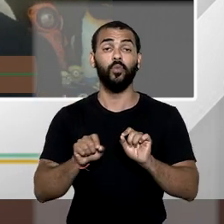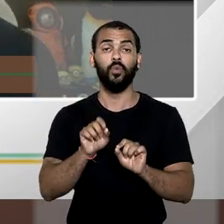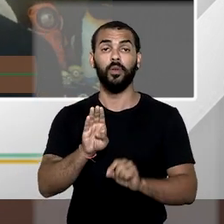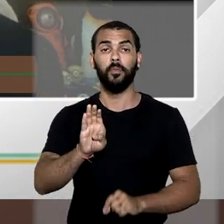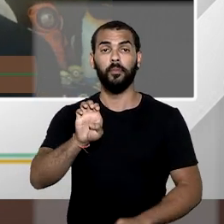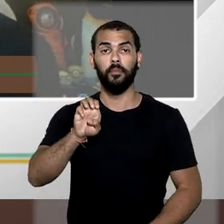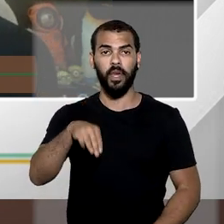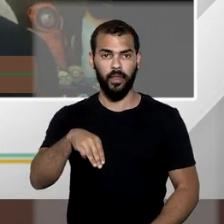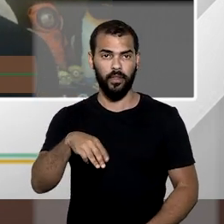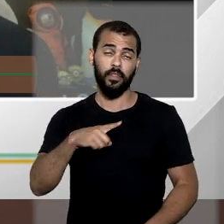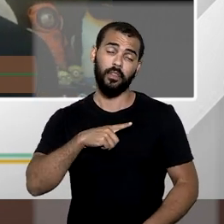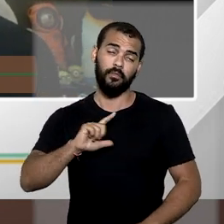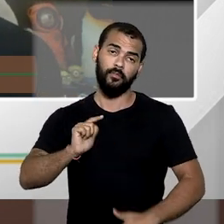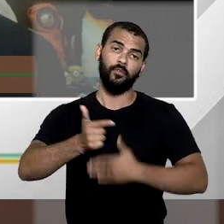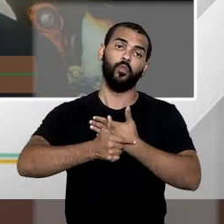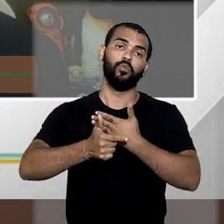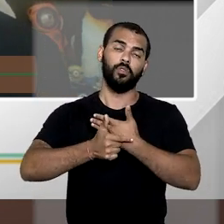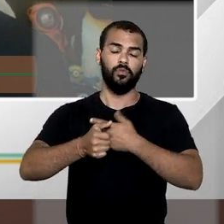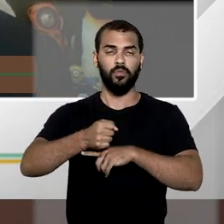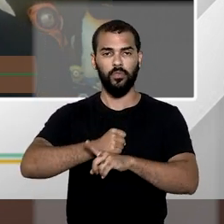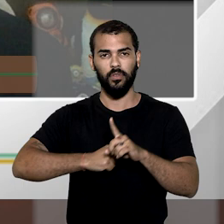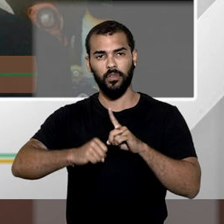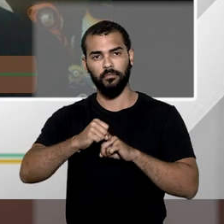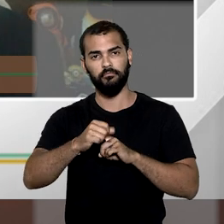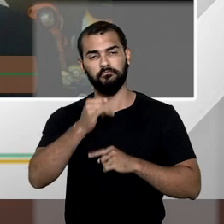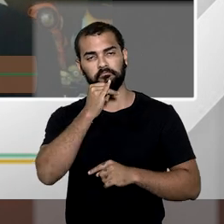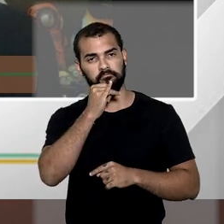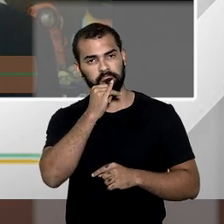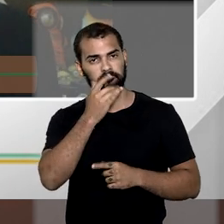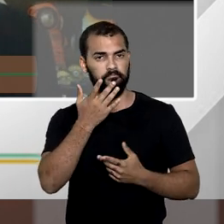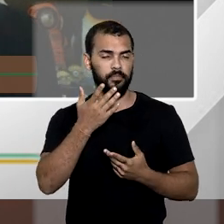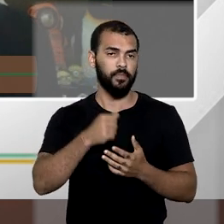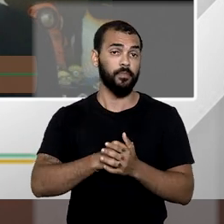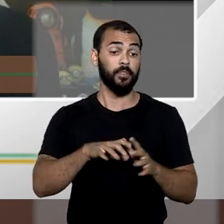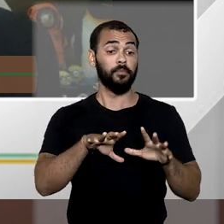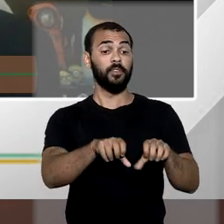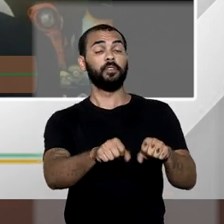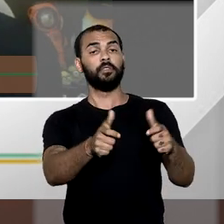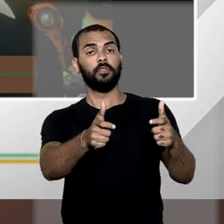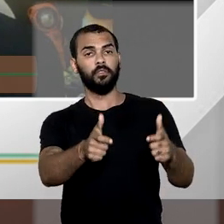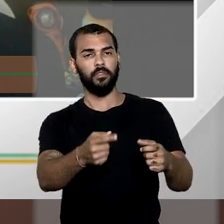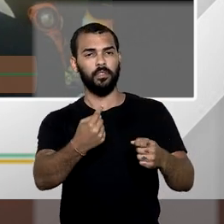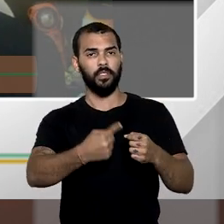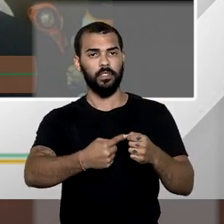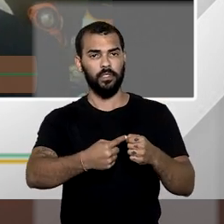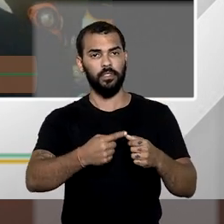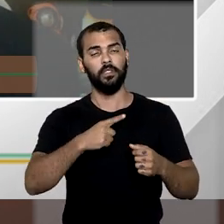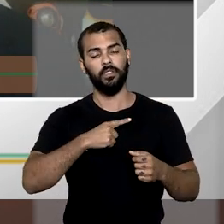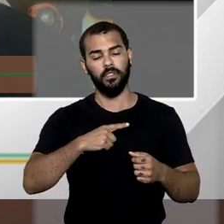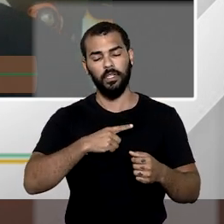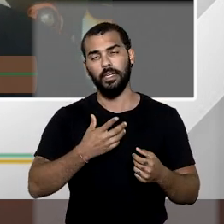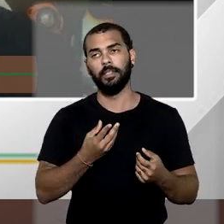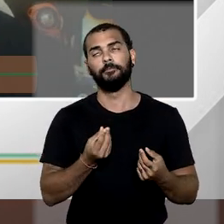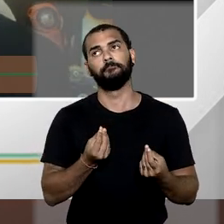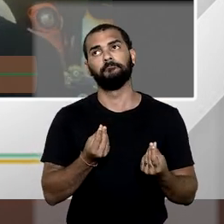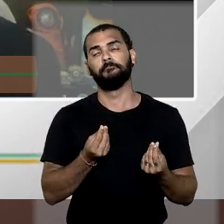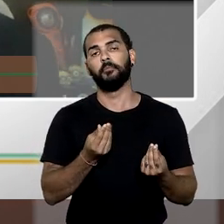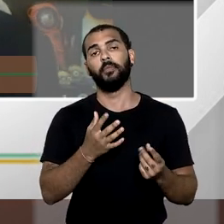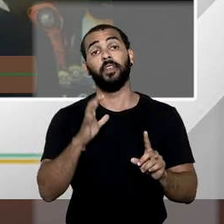preencha uma função social. No caso da desapropriação urbana, existe, inclusive, toda uma